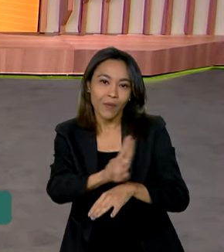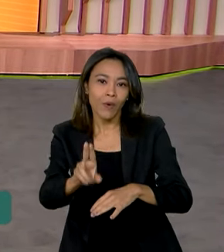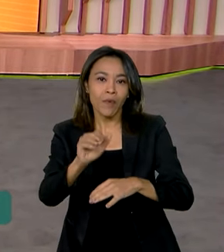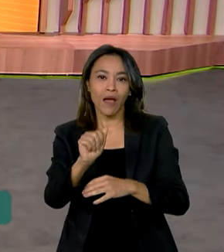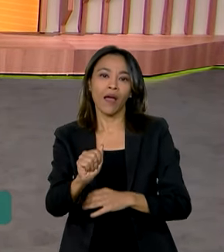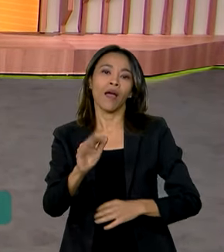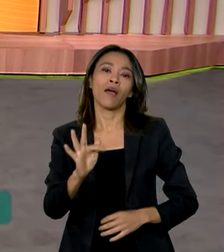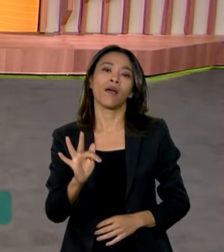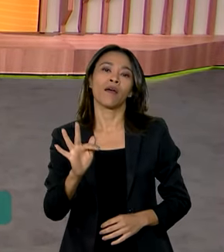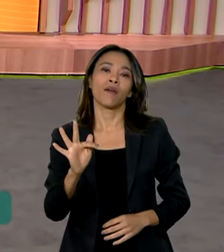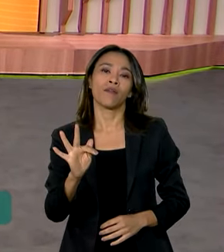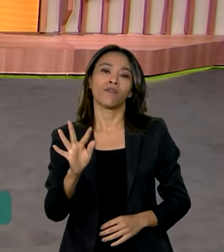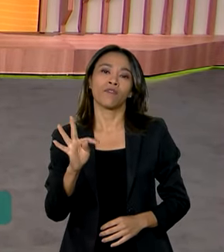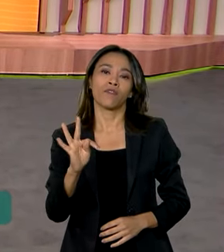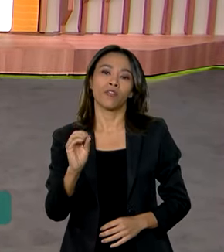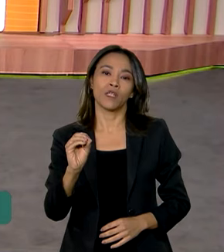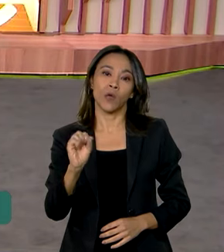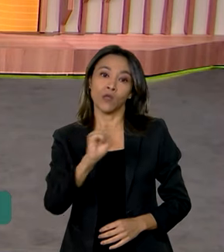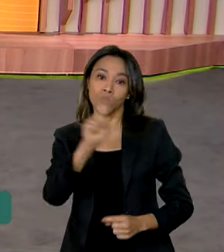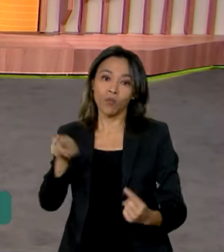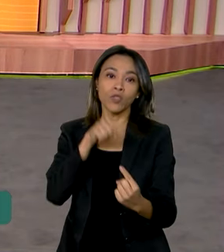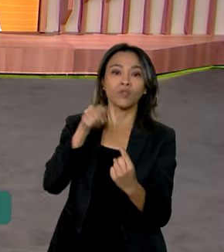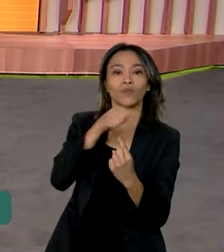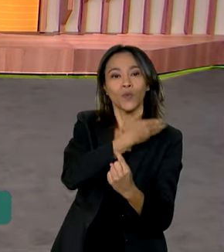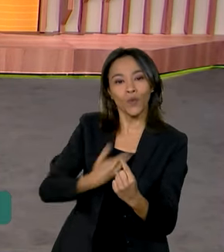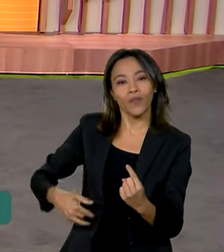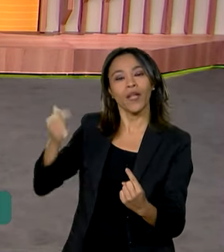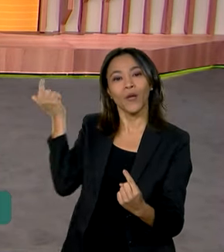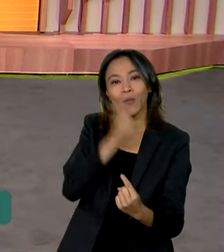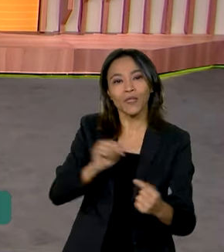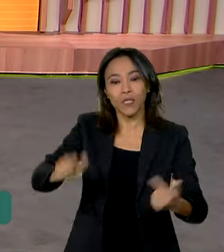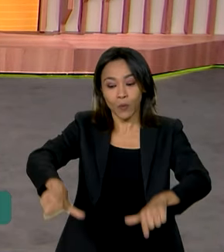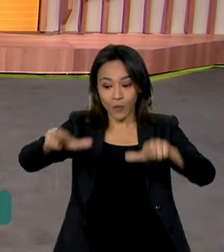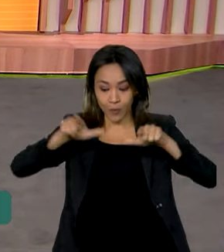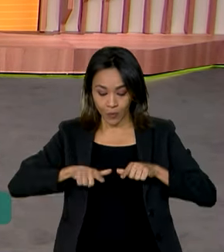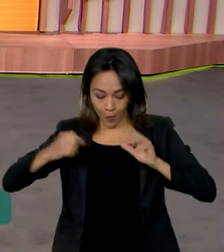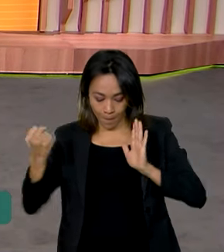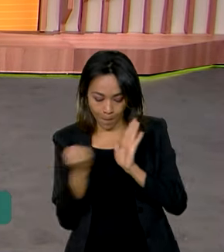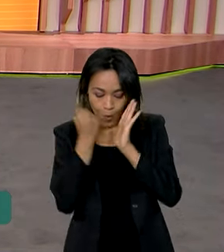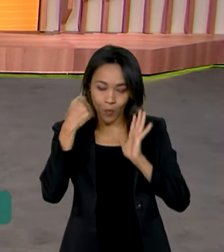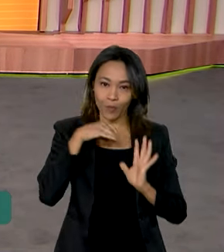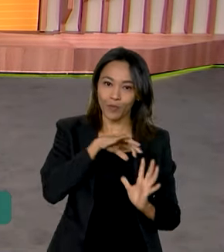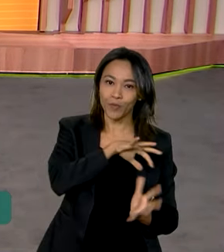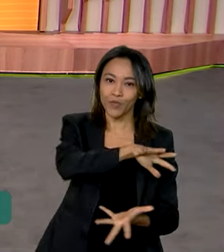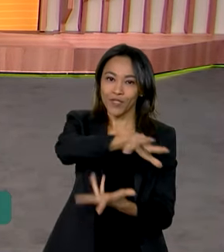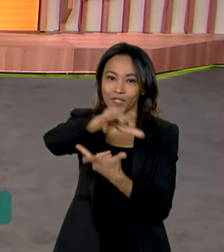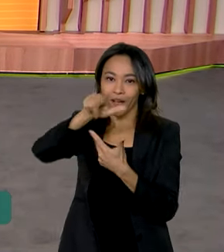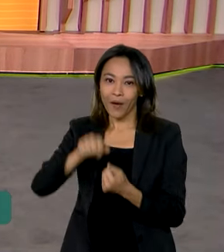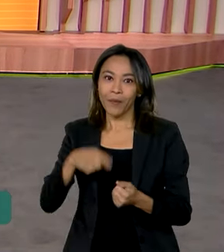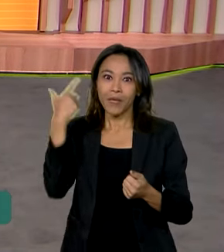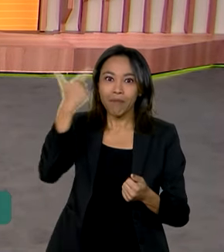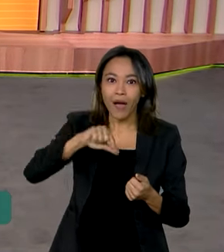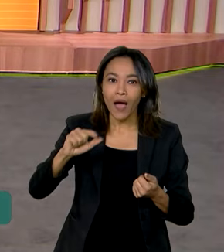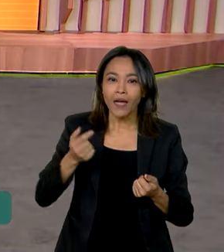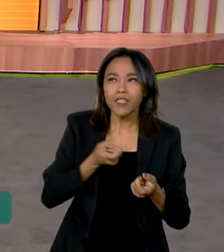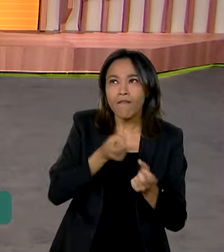expectativa do governo agora é alcançar a certificação internacional e ampliar os mercados de exportação da carne bovina brasileira,